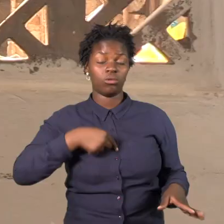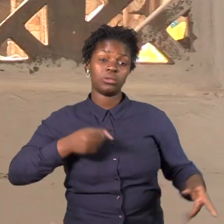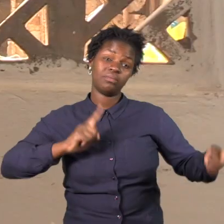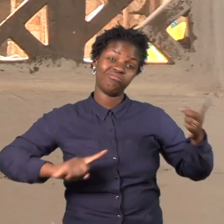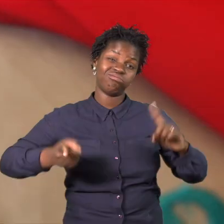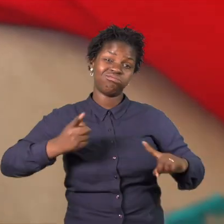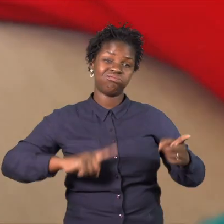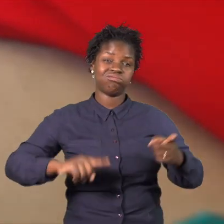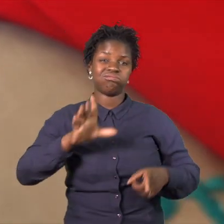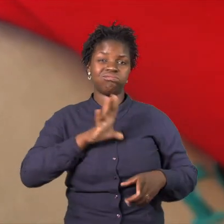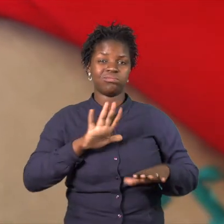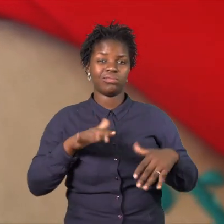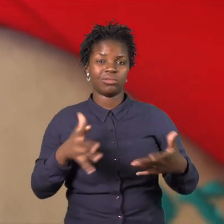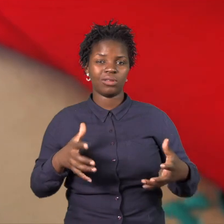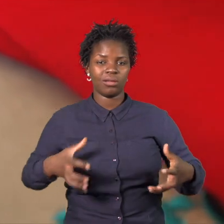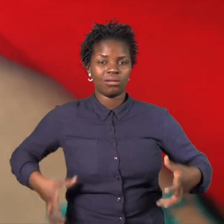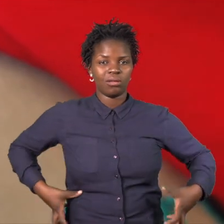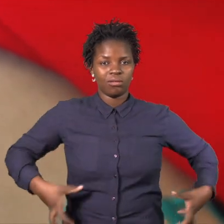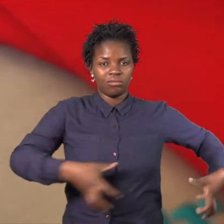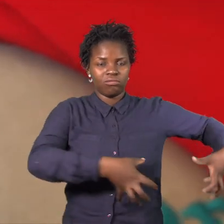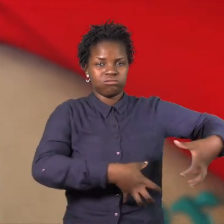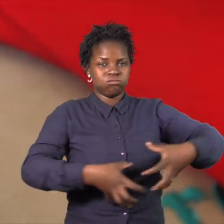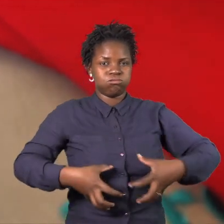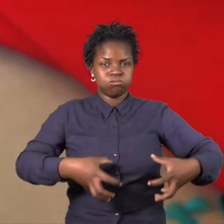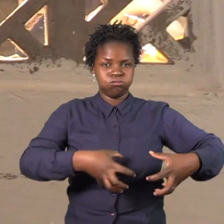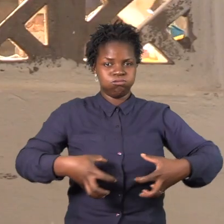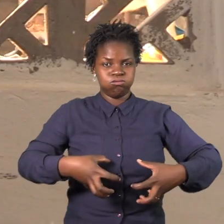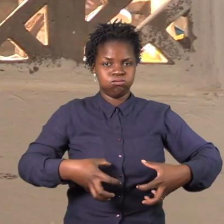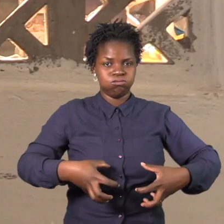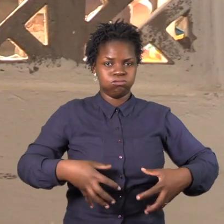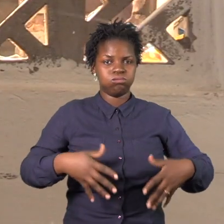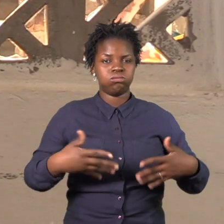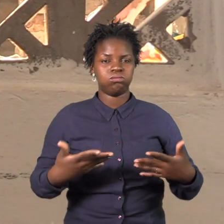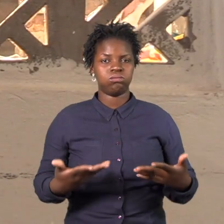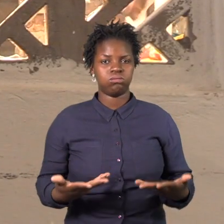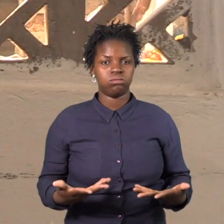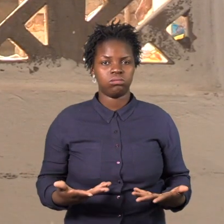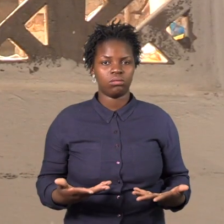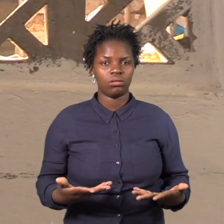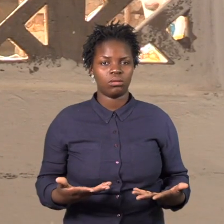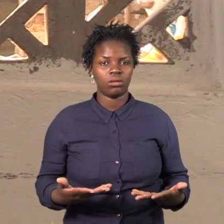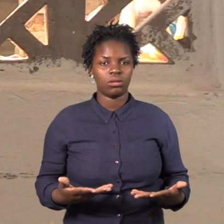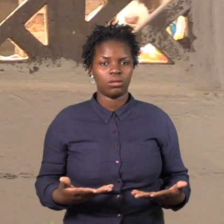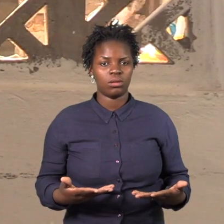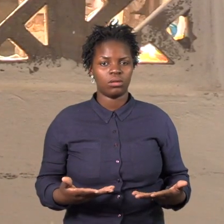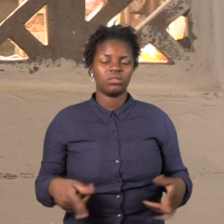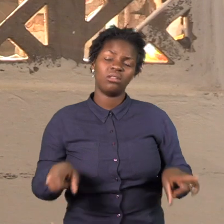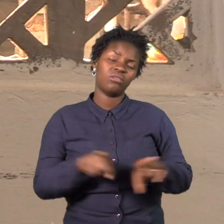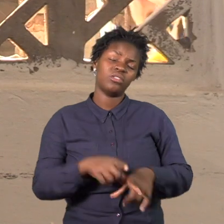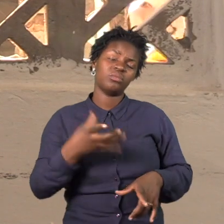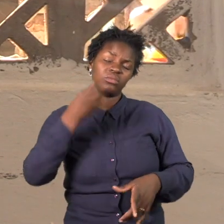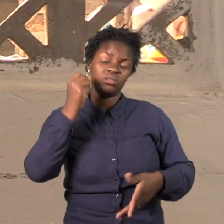cair. O mesmo é relatado por Jonas, que afirma. Não havia material, porque até mesmo o material mais simples, que era